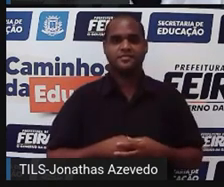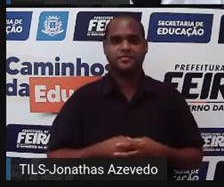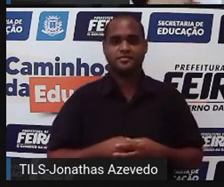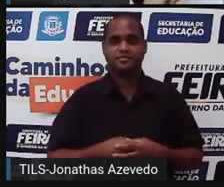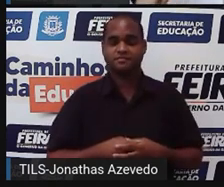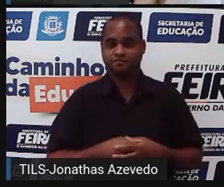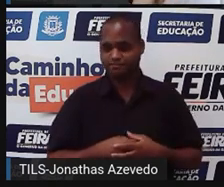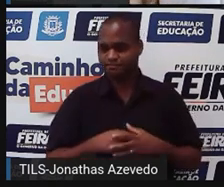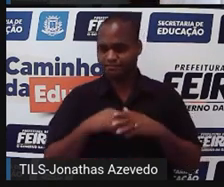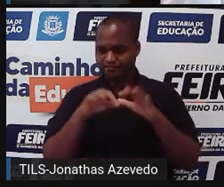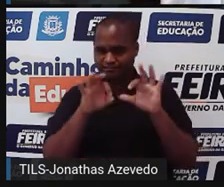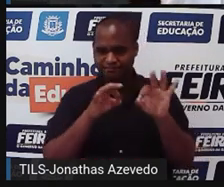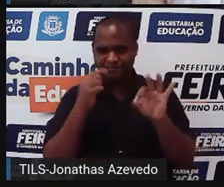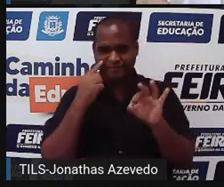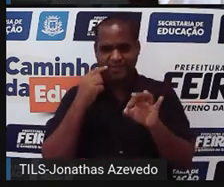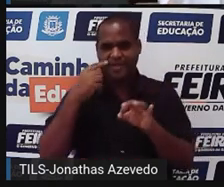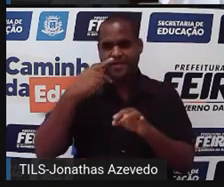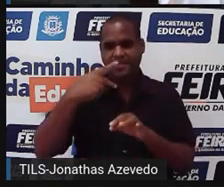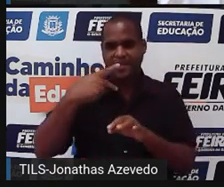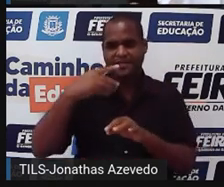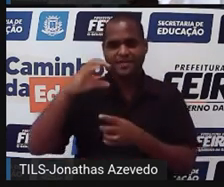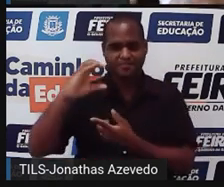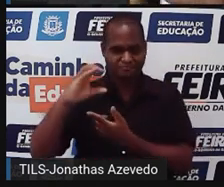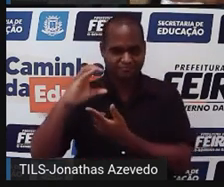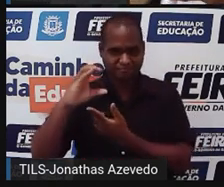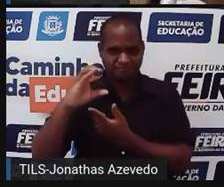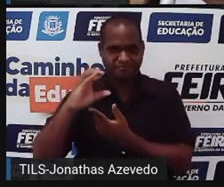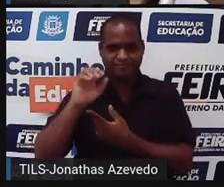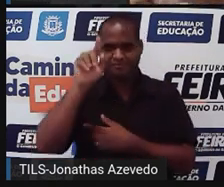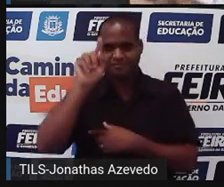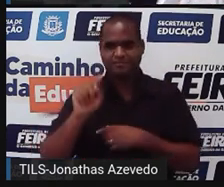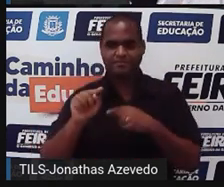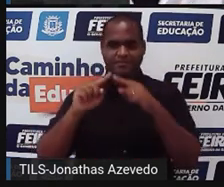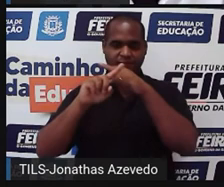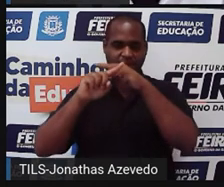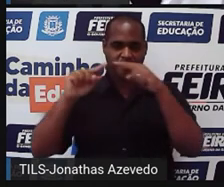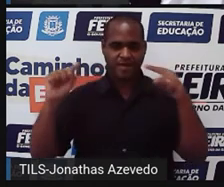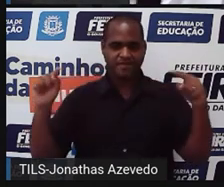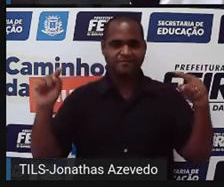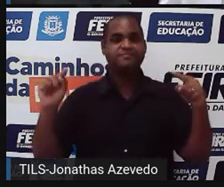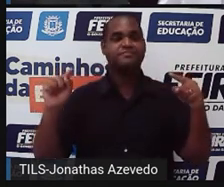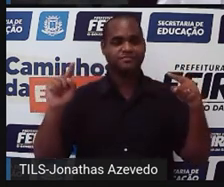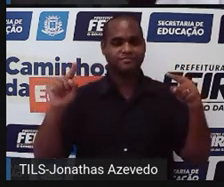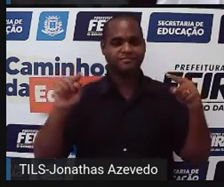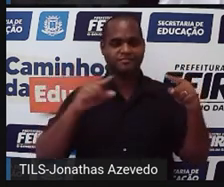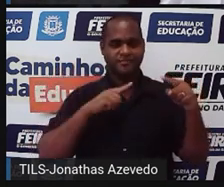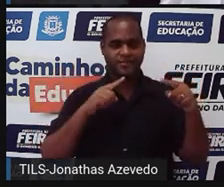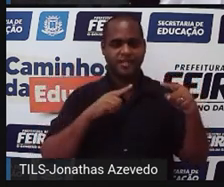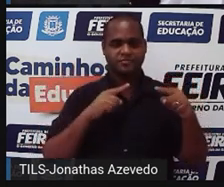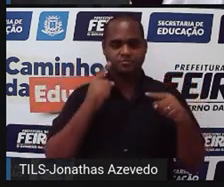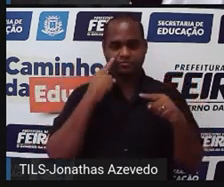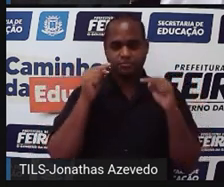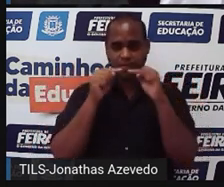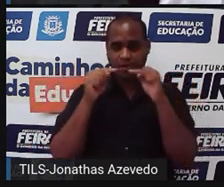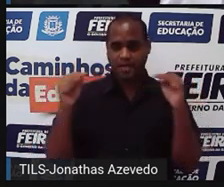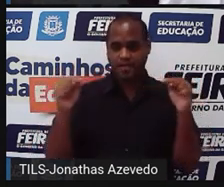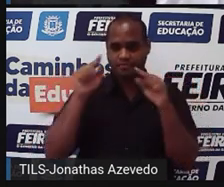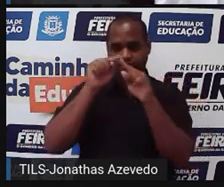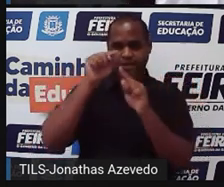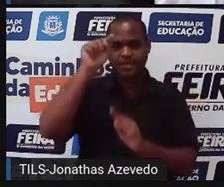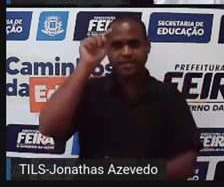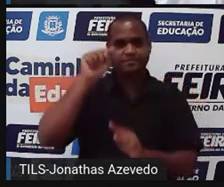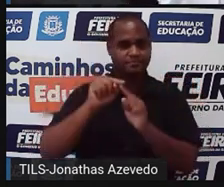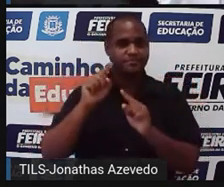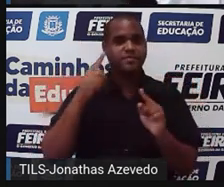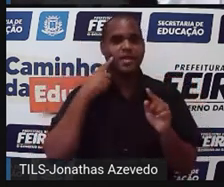Ali é um plano, a gente chama de plano cartesiano, aquelas linhas se cruzando, uma linha em pé, uma reta, uma reta em pé, uma reta